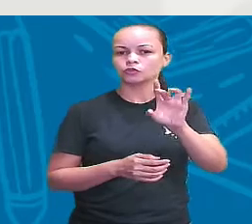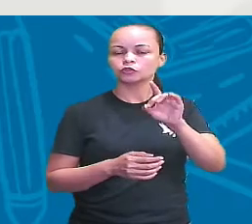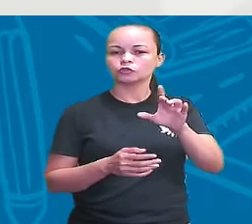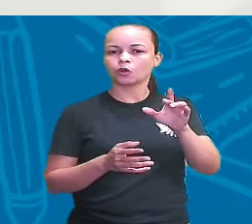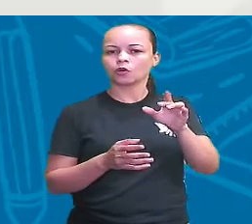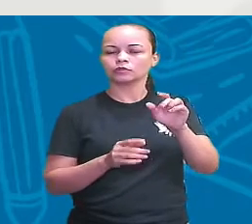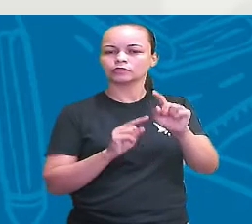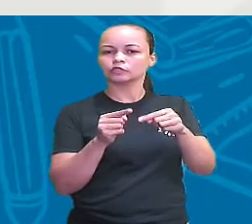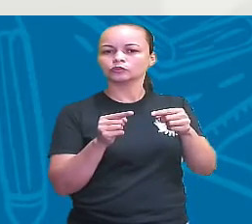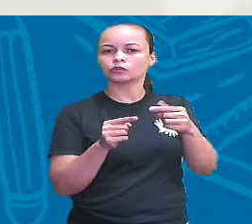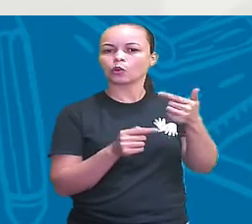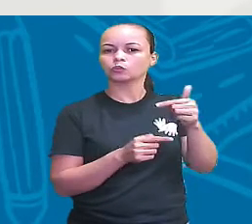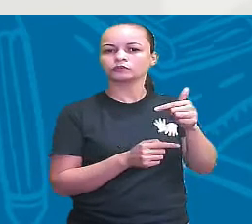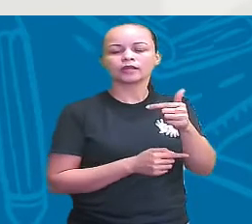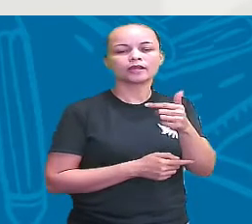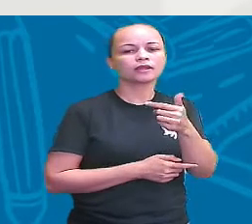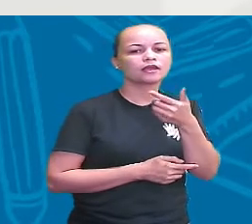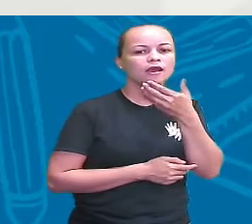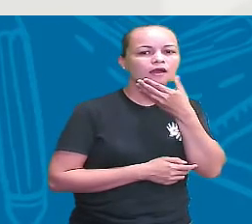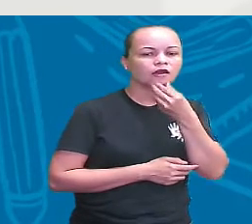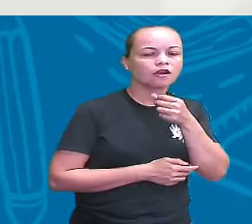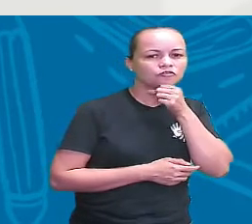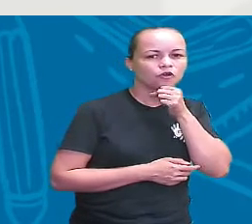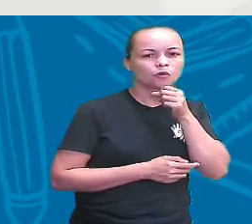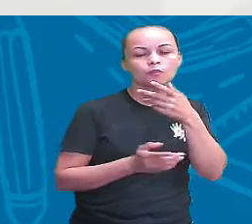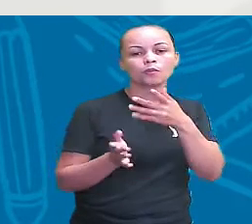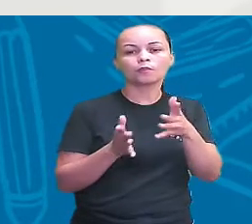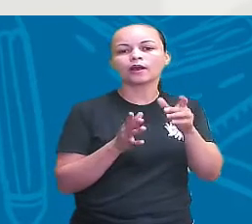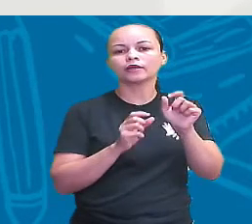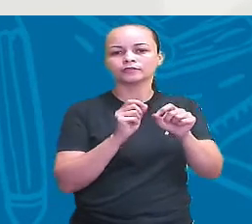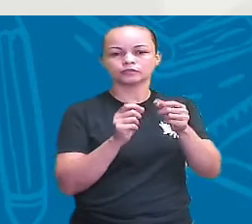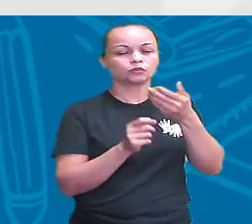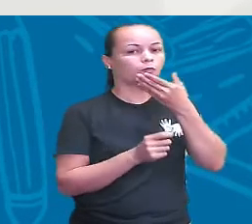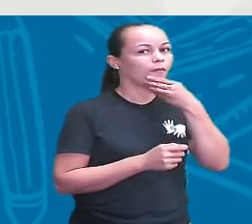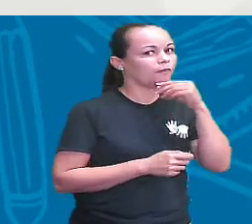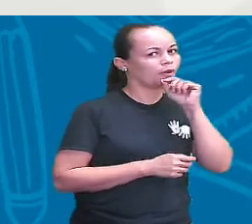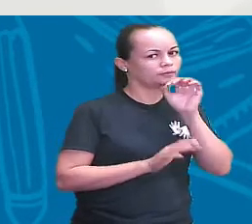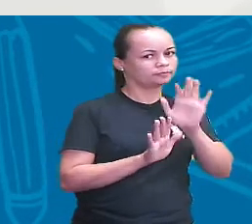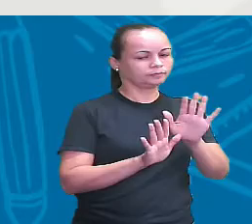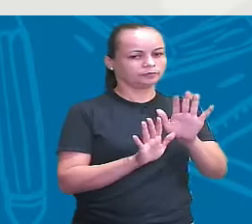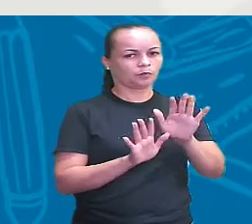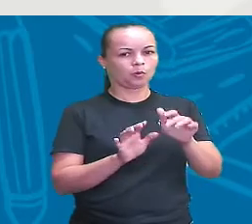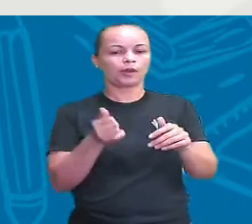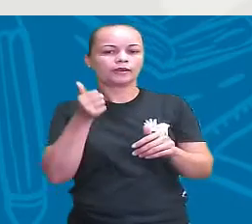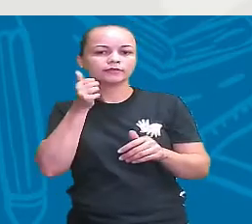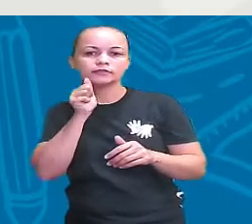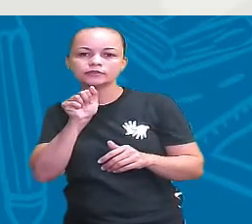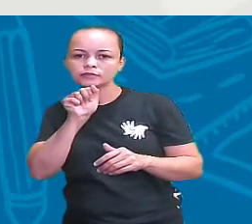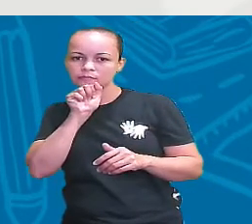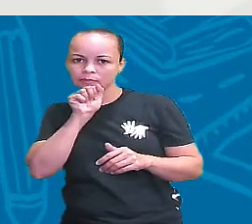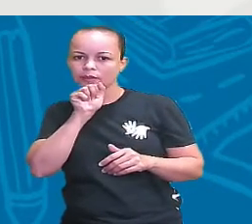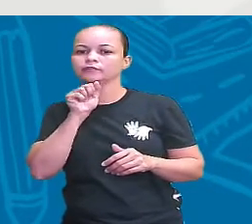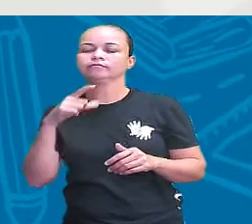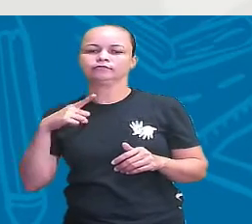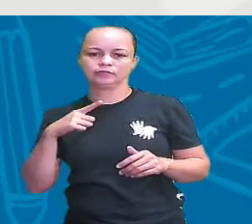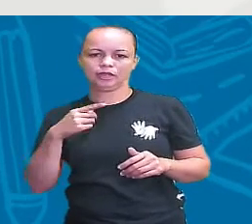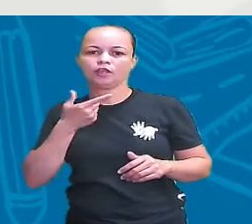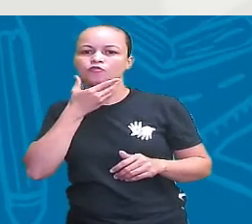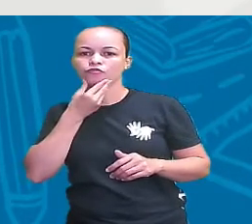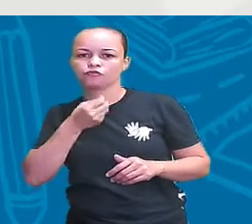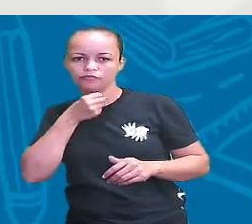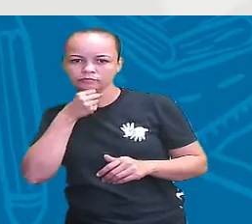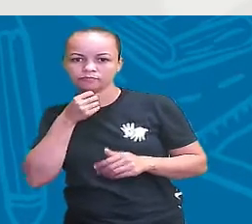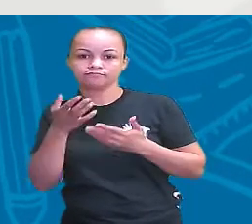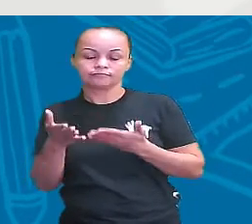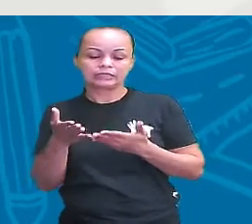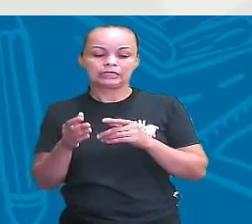tem avô por parte de pai, mas por parte de mãe ele tem avô, não vamos ser tão radical. Mas quando eu penso